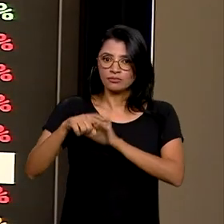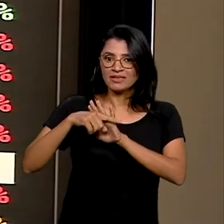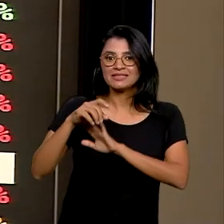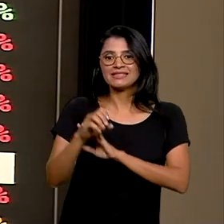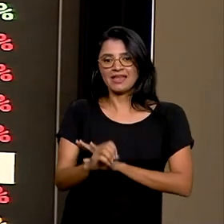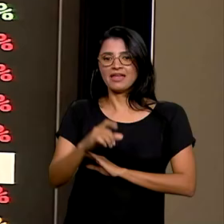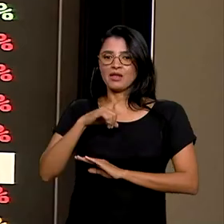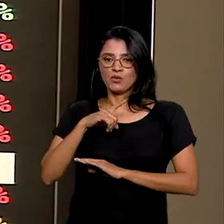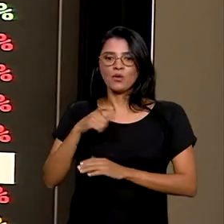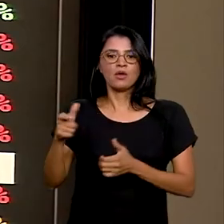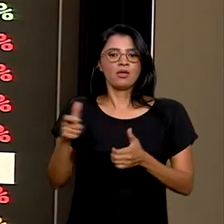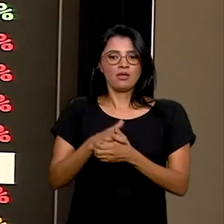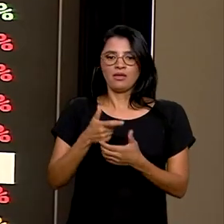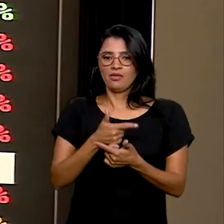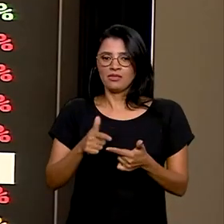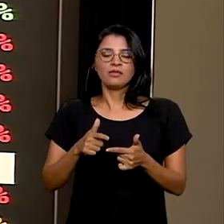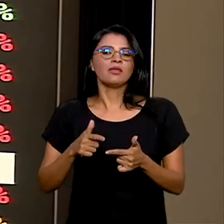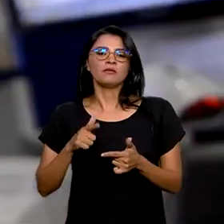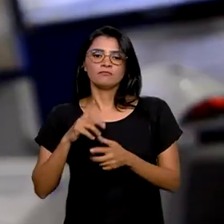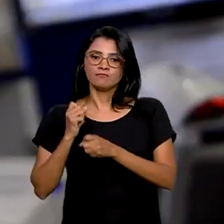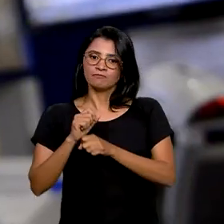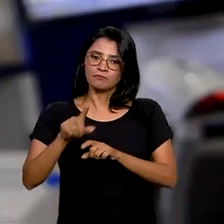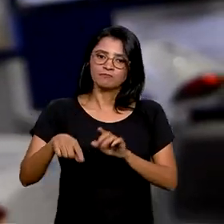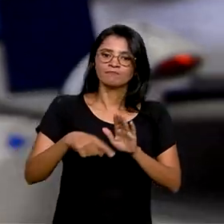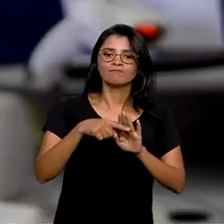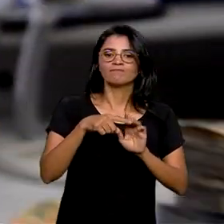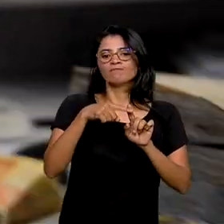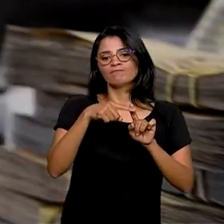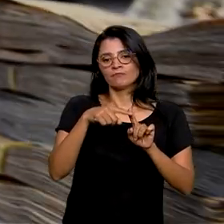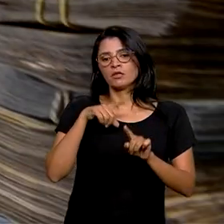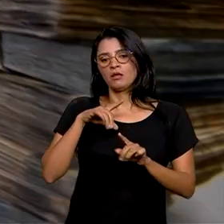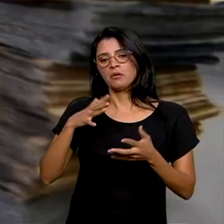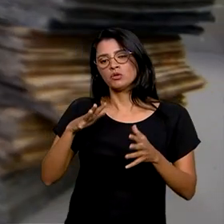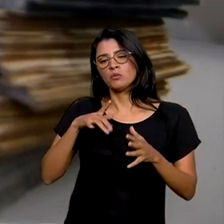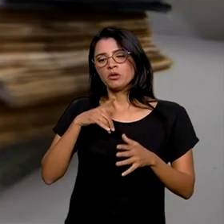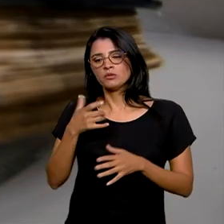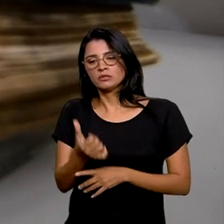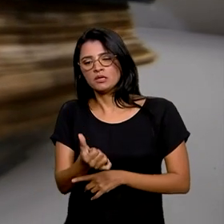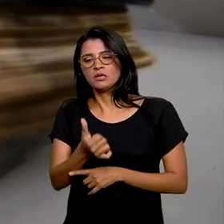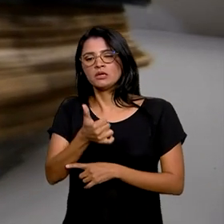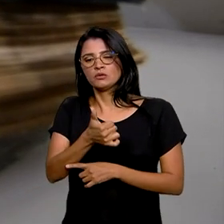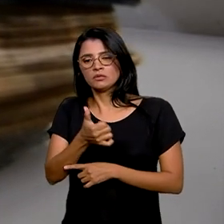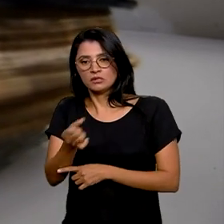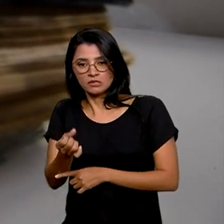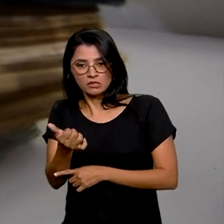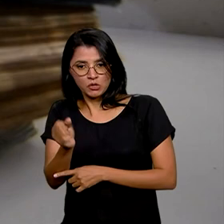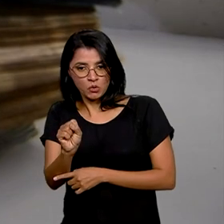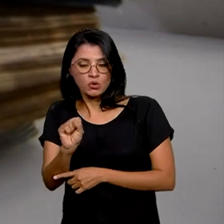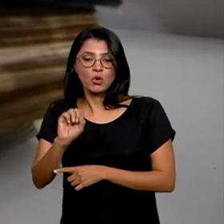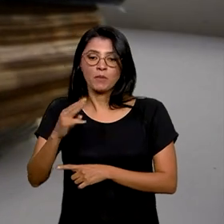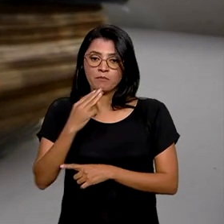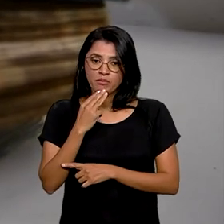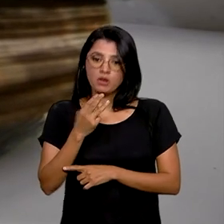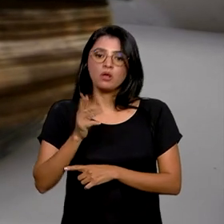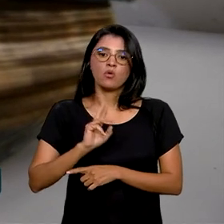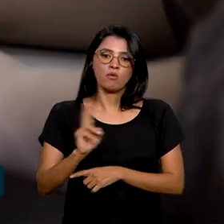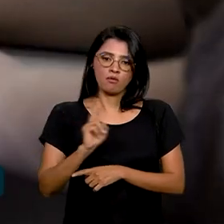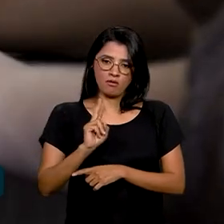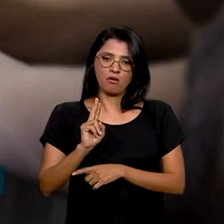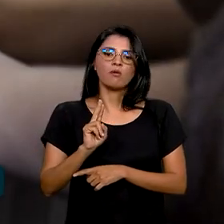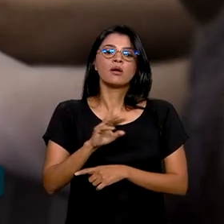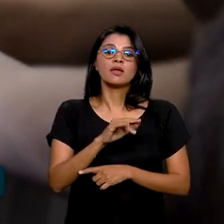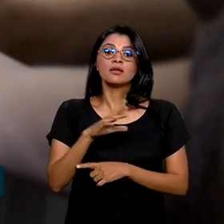nem déficit, nem superávit, há a previsão de R 168 bilhões em receitas extras,